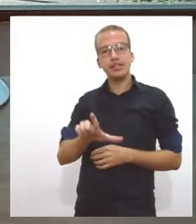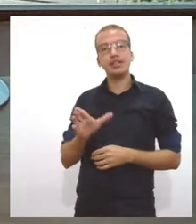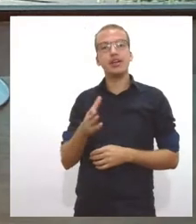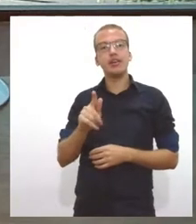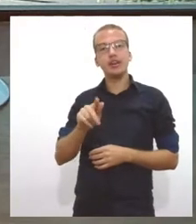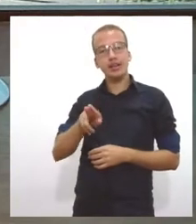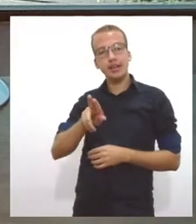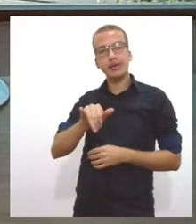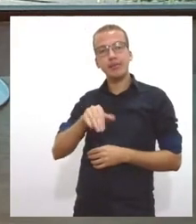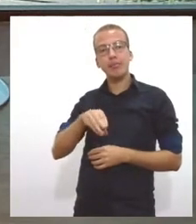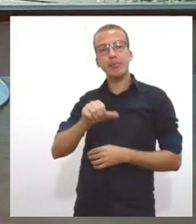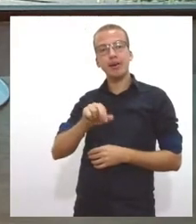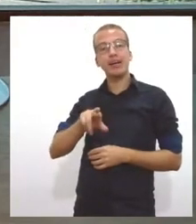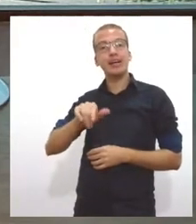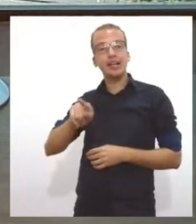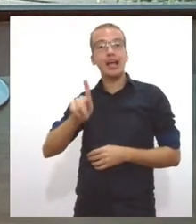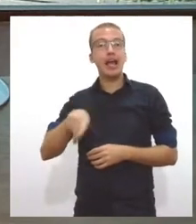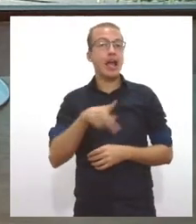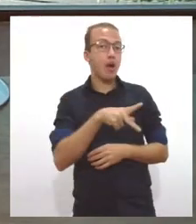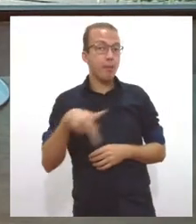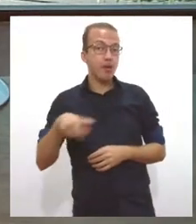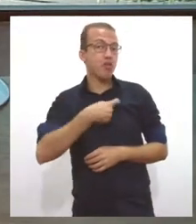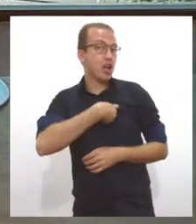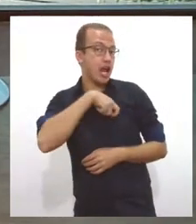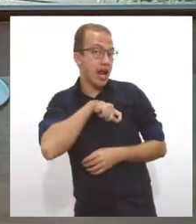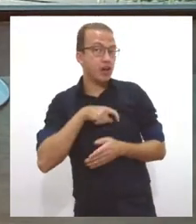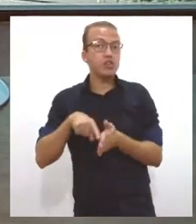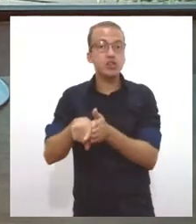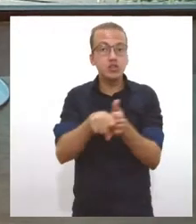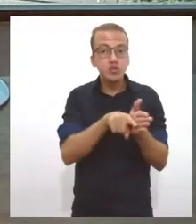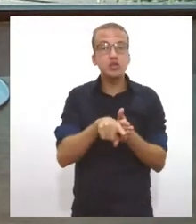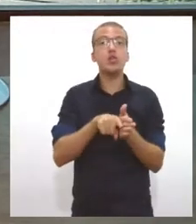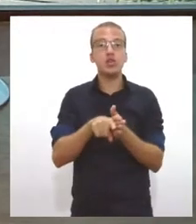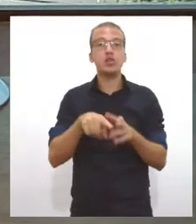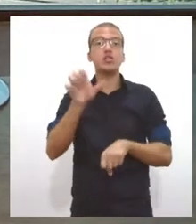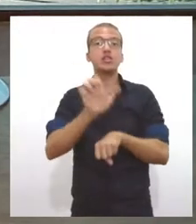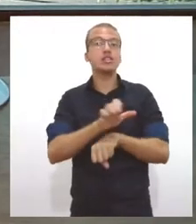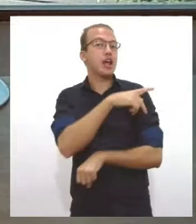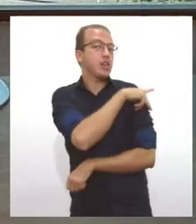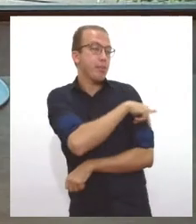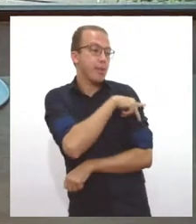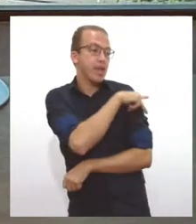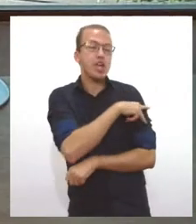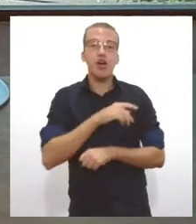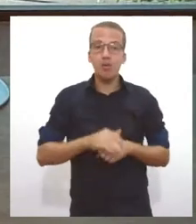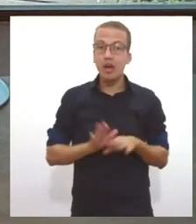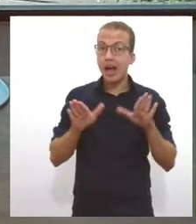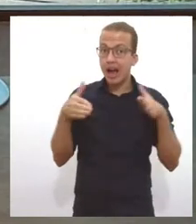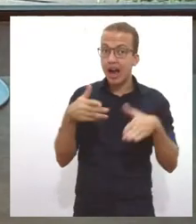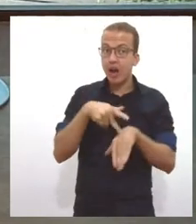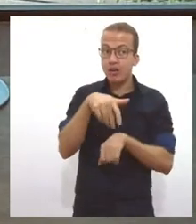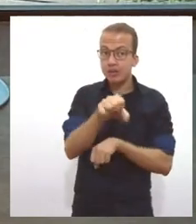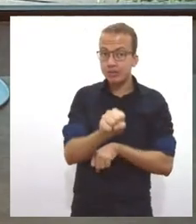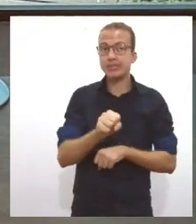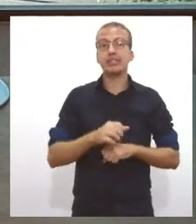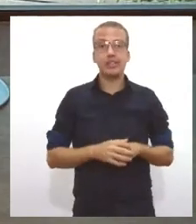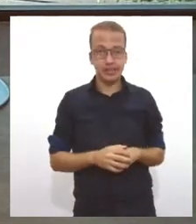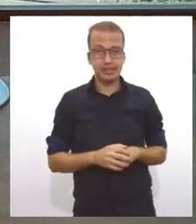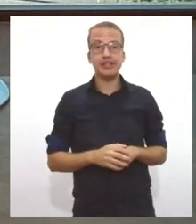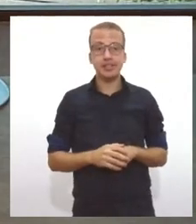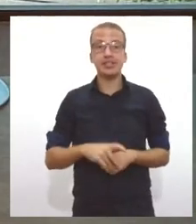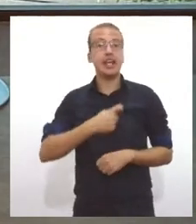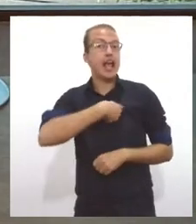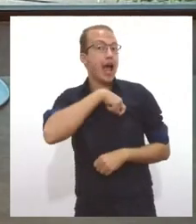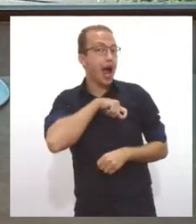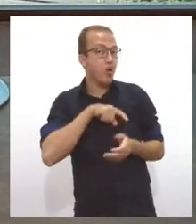auditor ambiental lá no estado do Piauí, especialista em auditoria e perícia ambiental. Daniel,